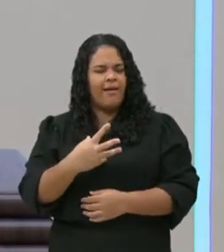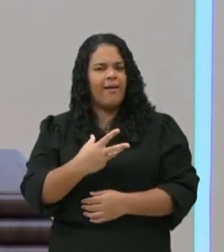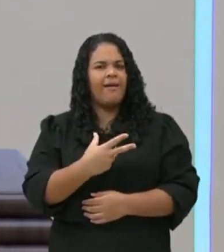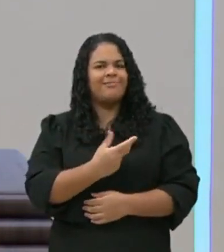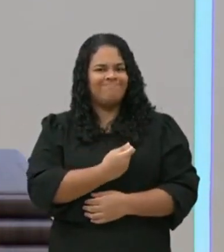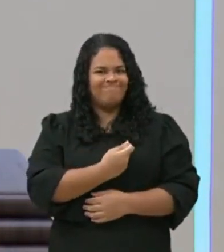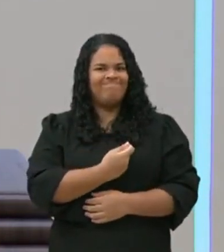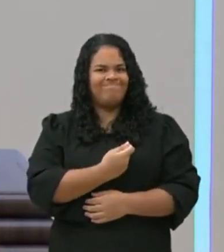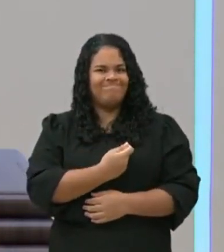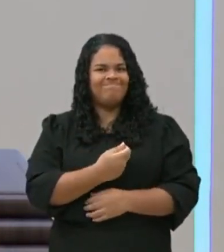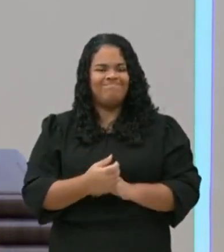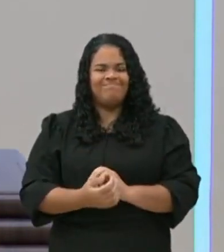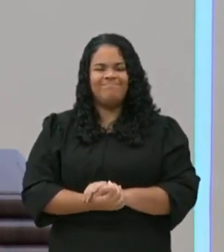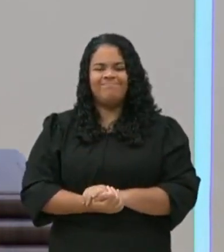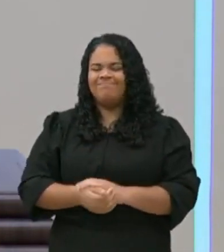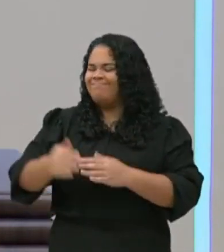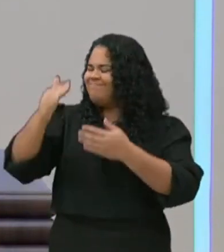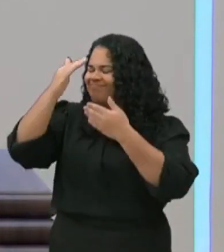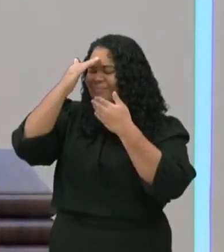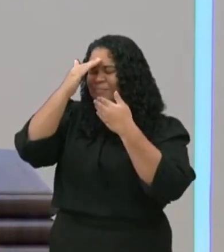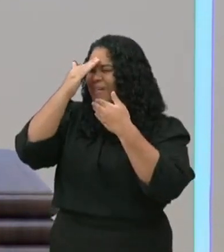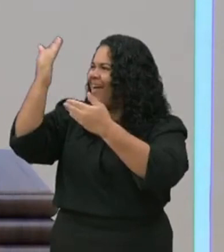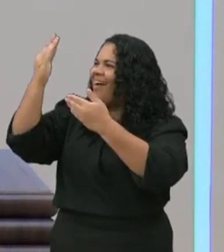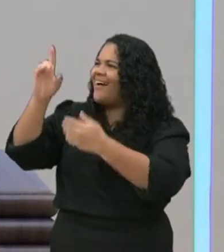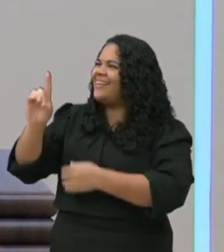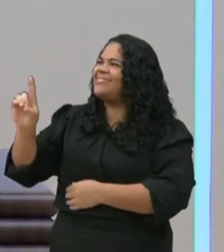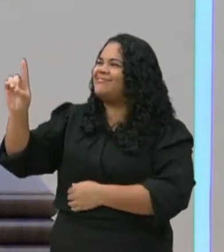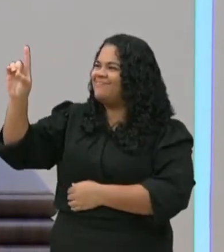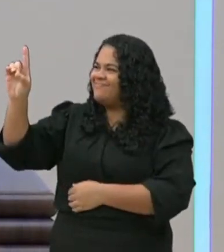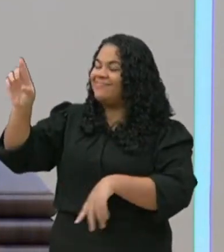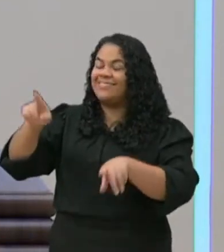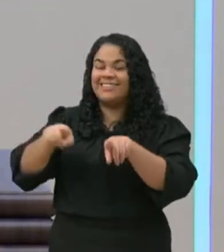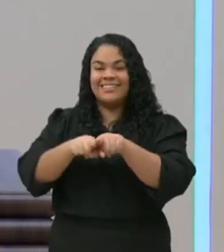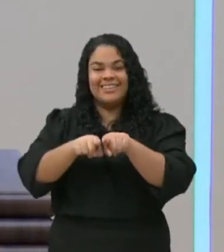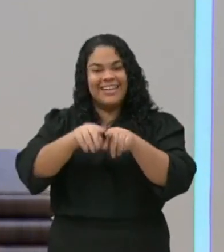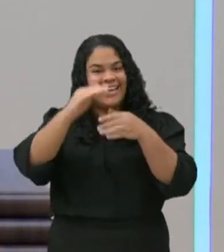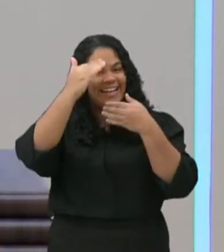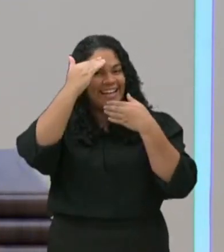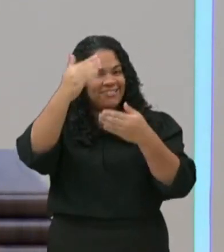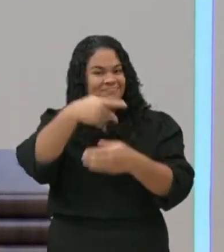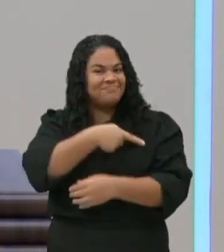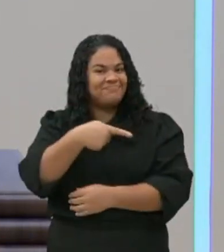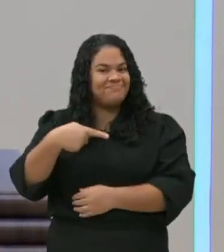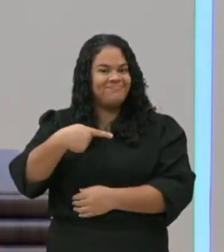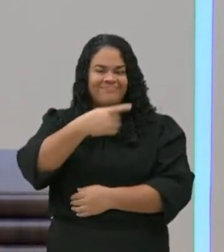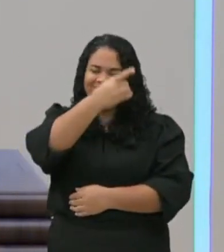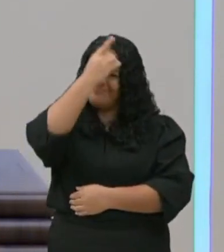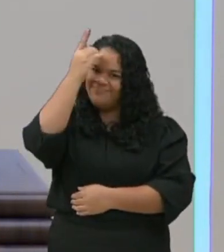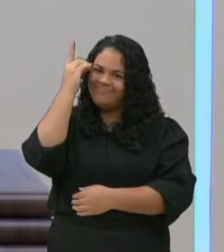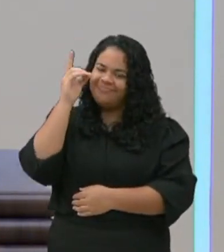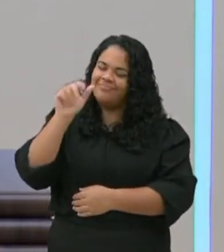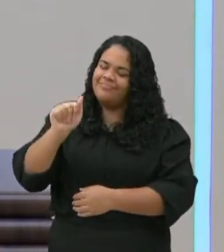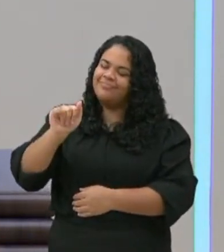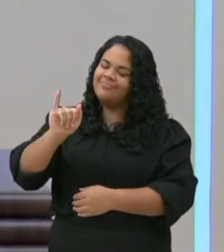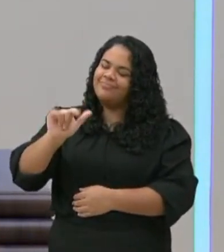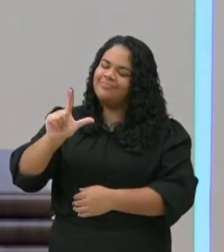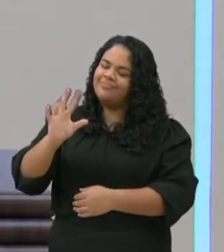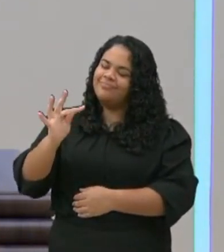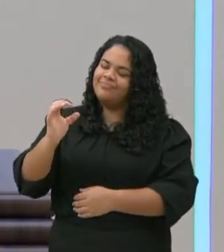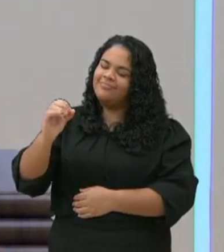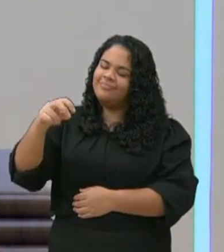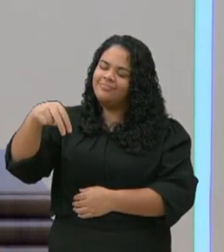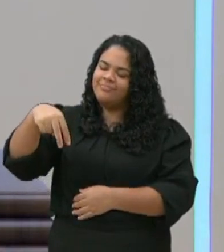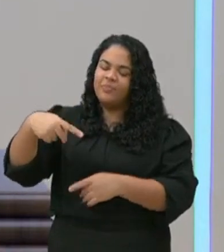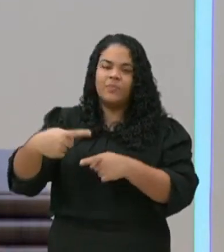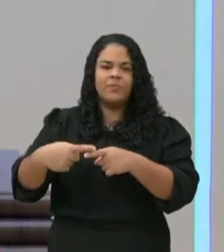Deus dá ao homem. Então, eu sou grato a meu Deus. Grato ao meu pastor, pastor Ailton José Alves, por confiar